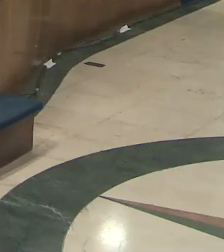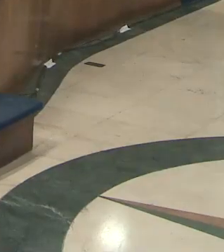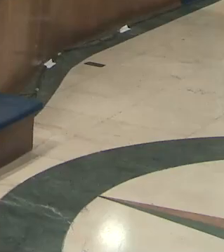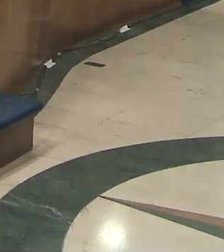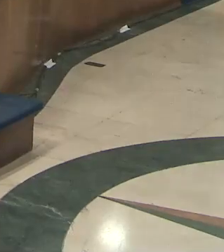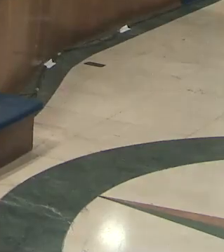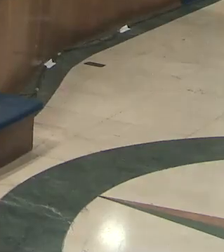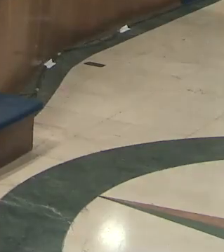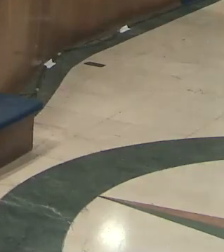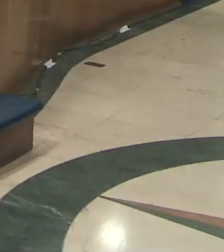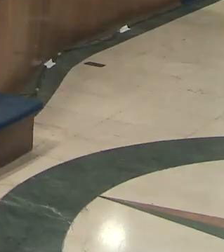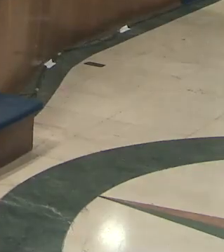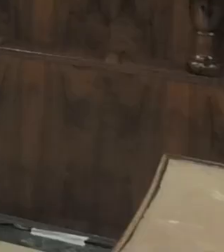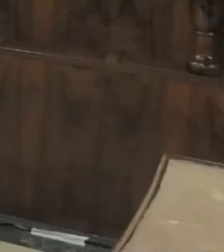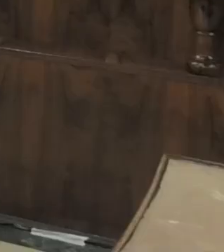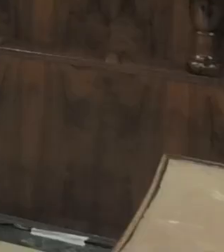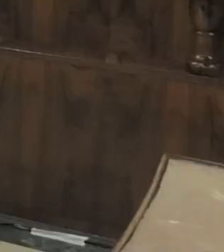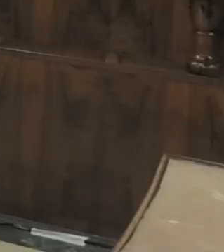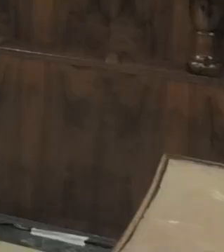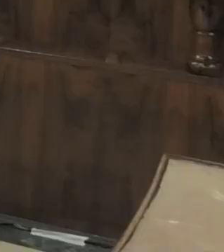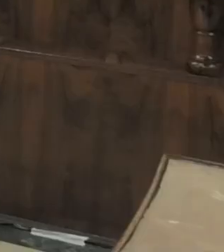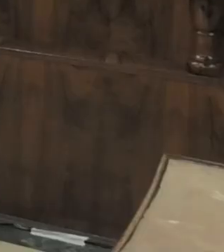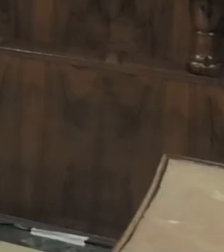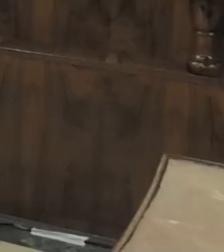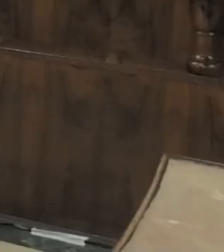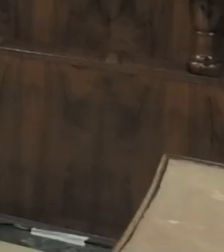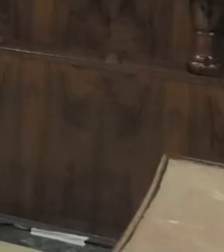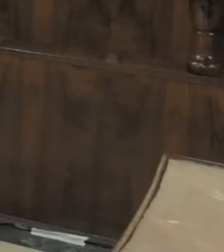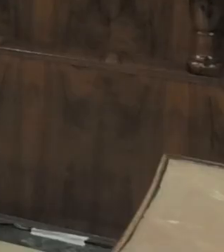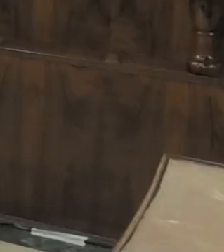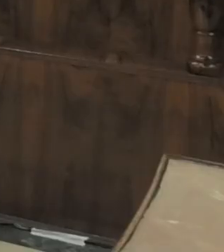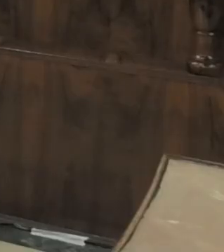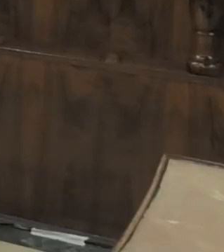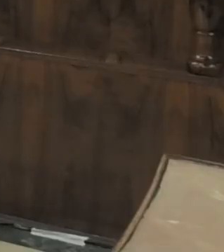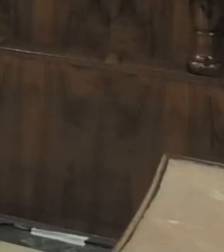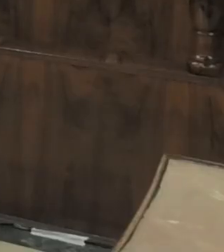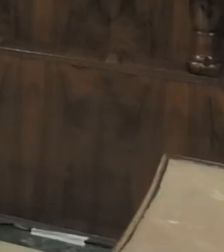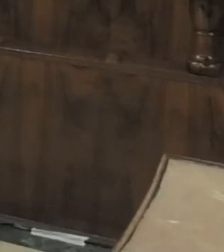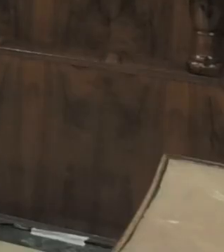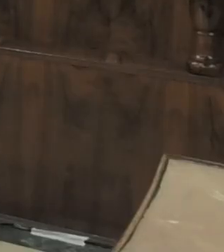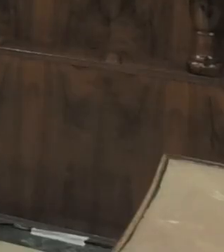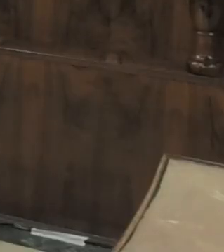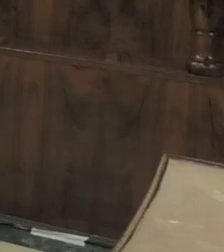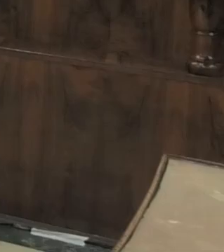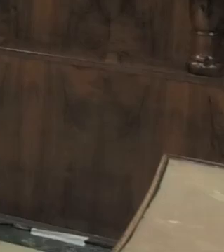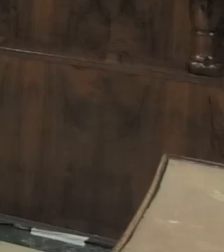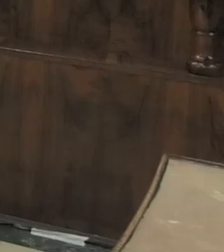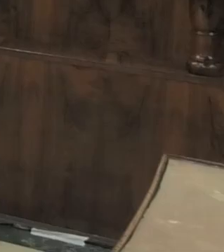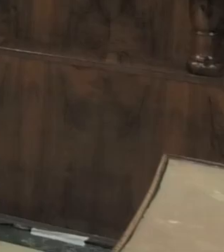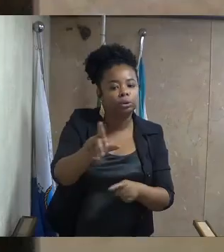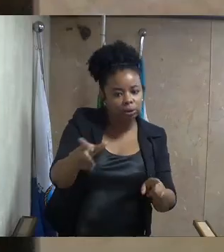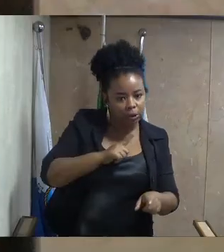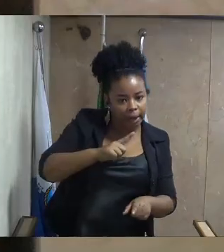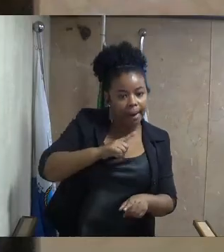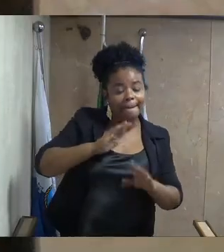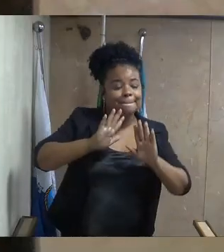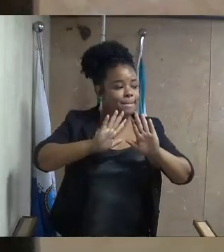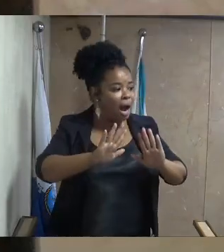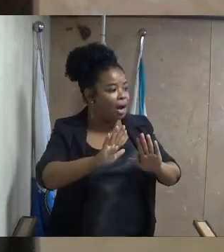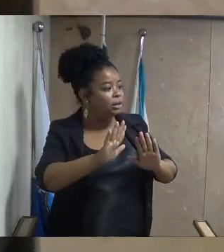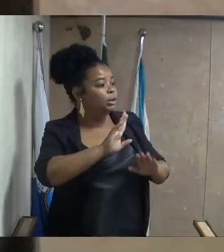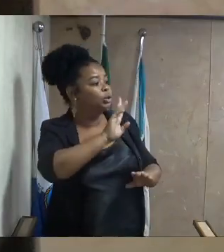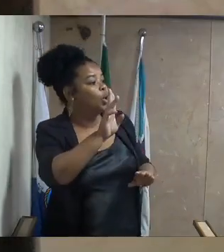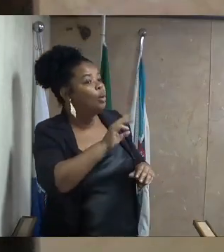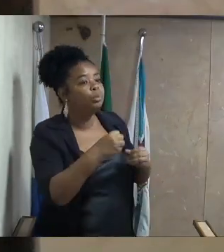Rodrigues, colocou a Procuradoria à disposição da população e ressaltou as obrigações das empresas para com o município. Em nome do